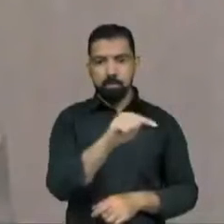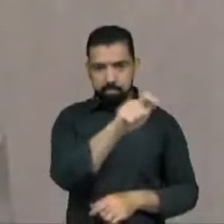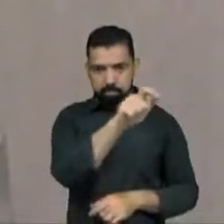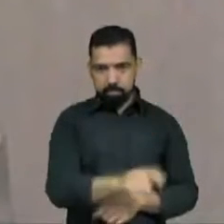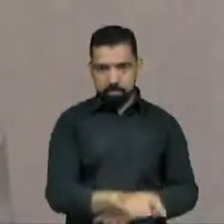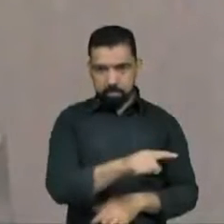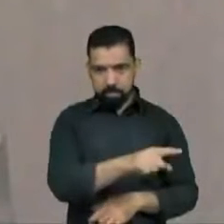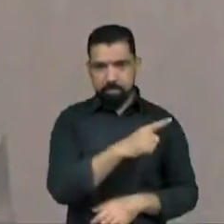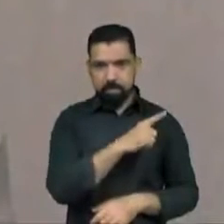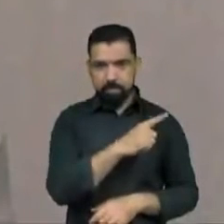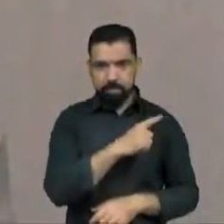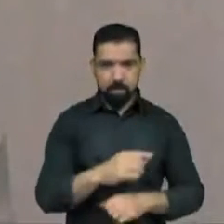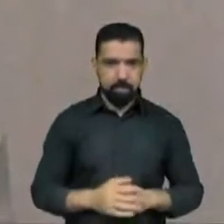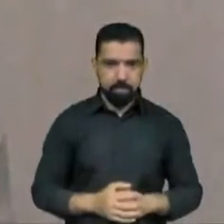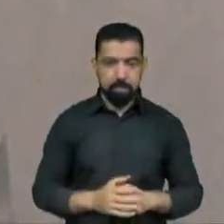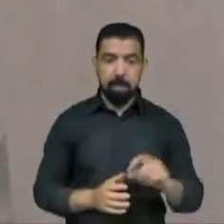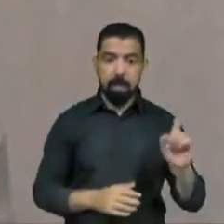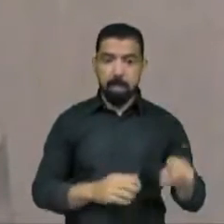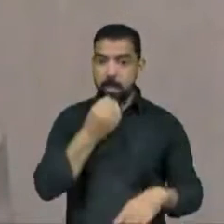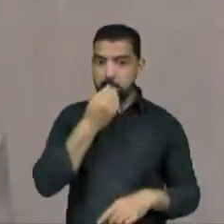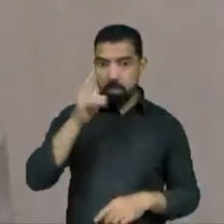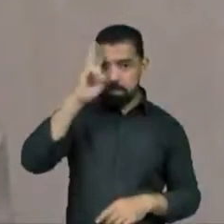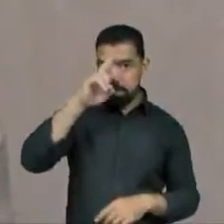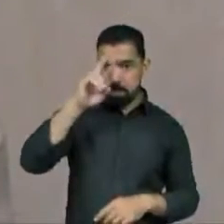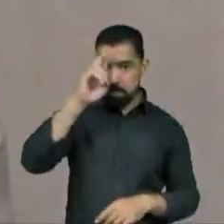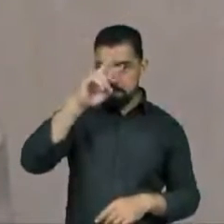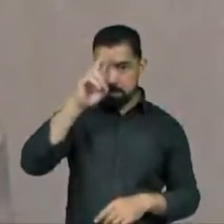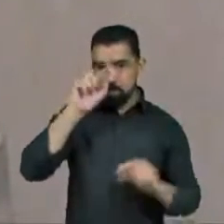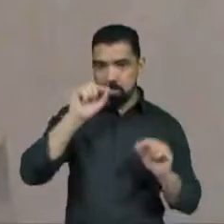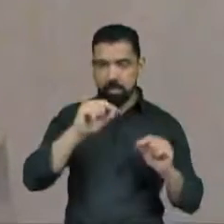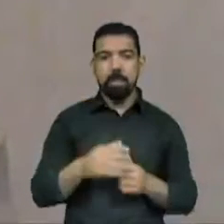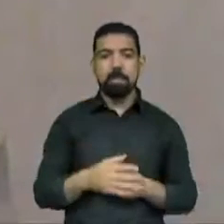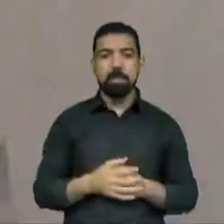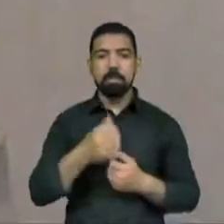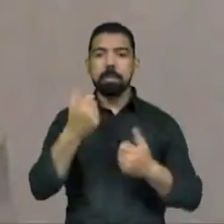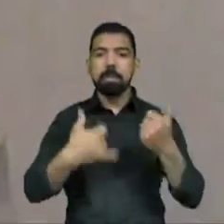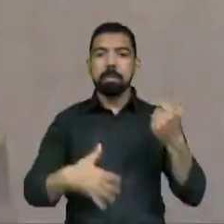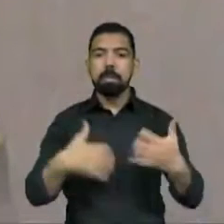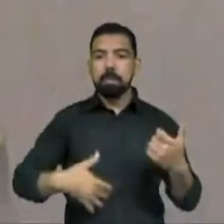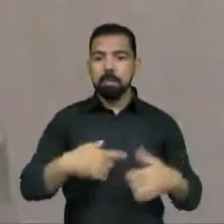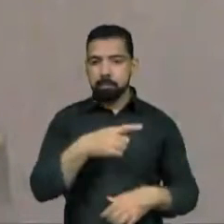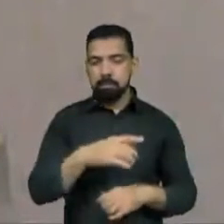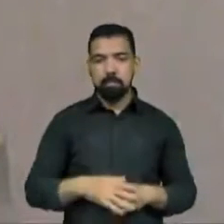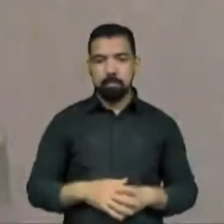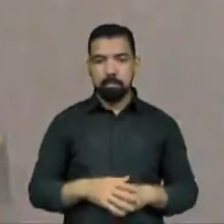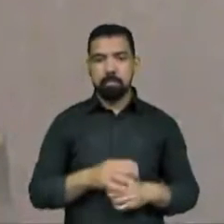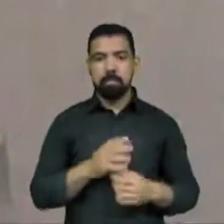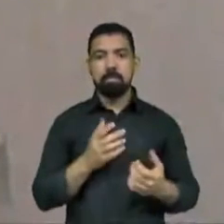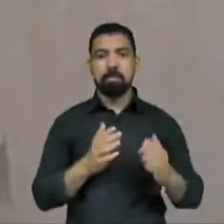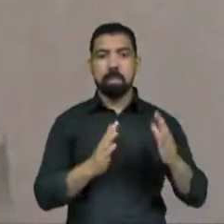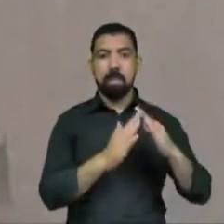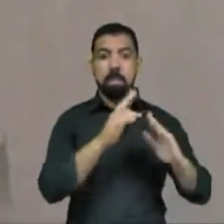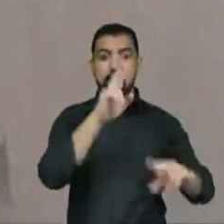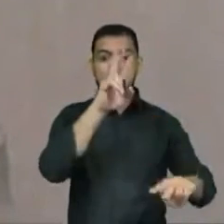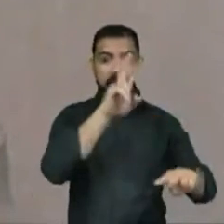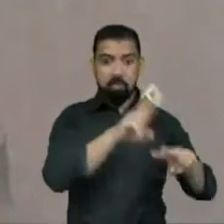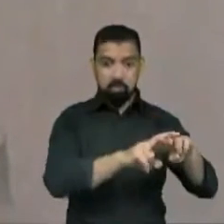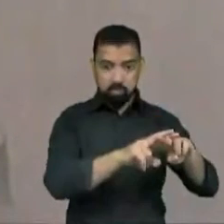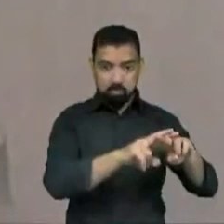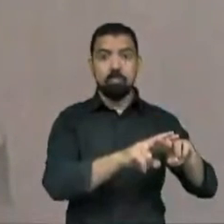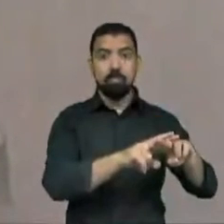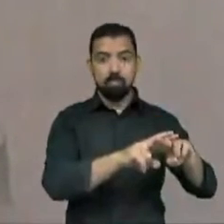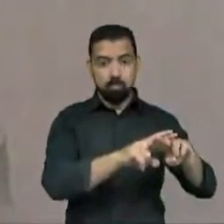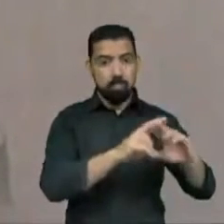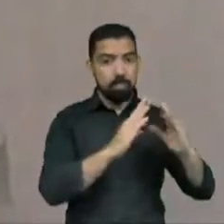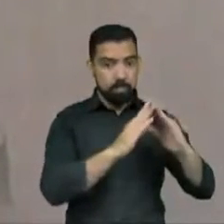E aí é bom lembrar toda a linha de argumentação. Ele está condenado, estava em prisão comum,